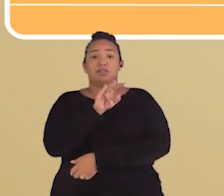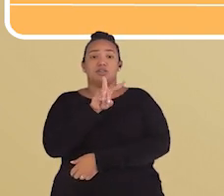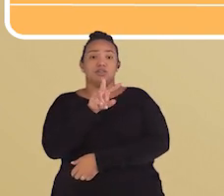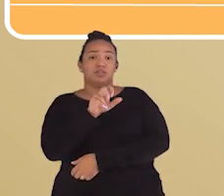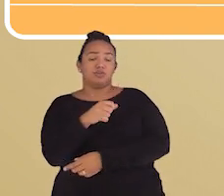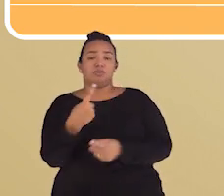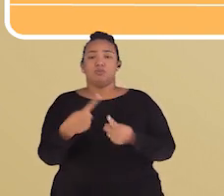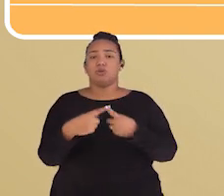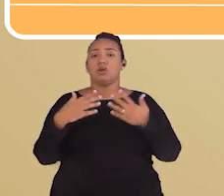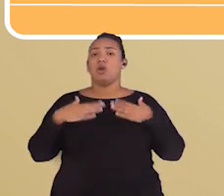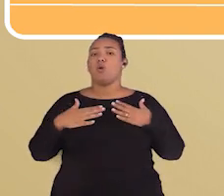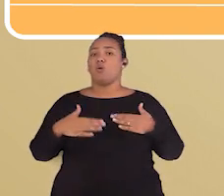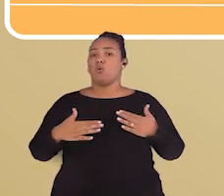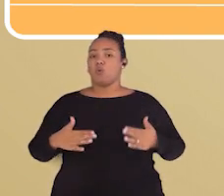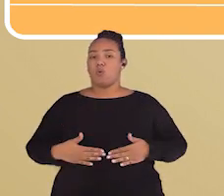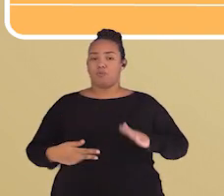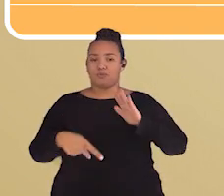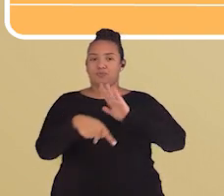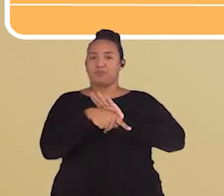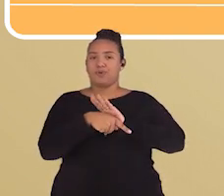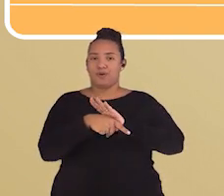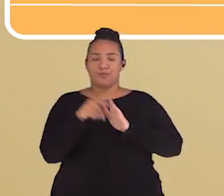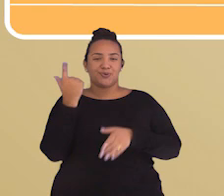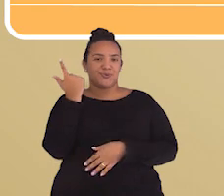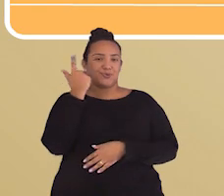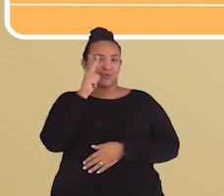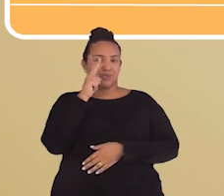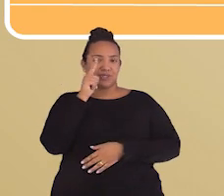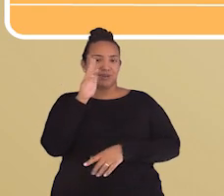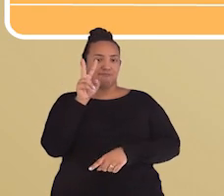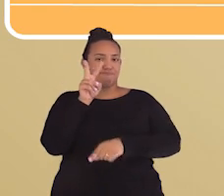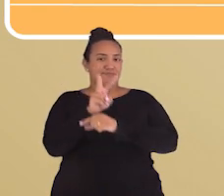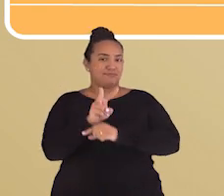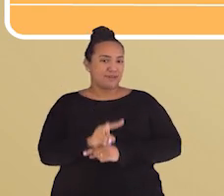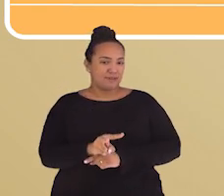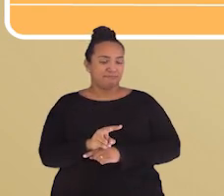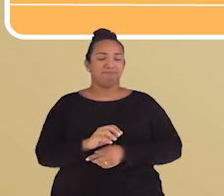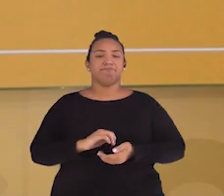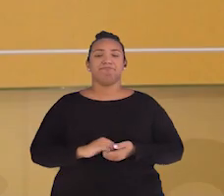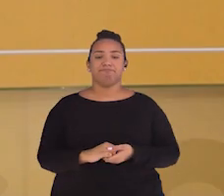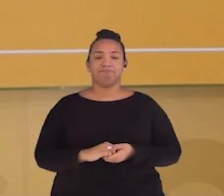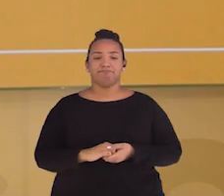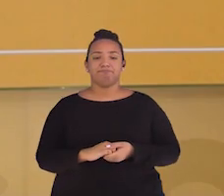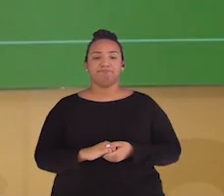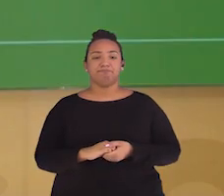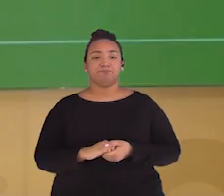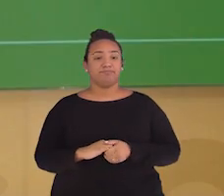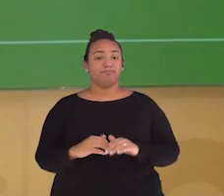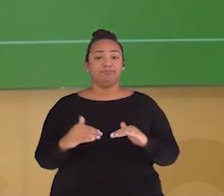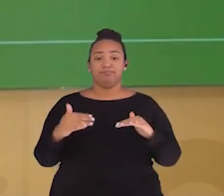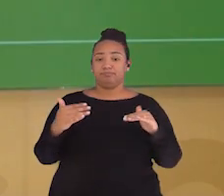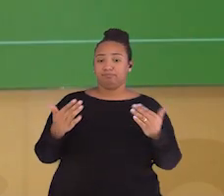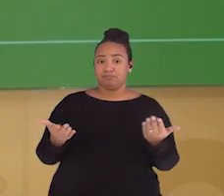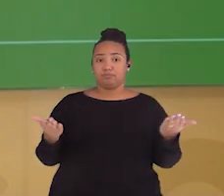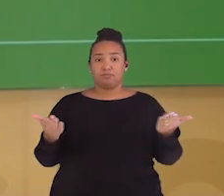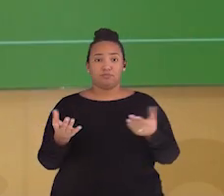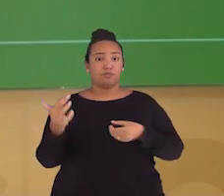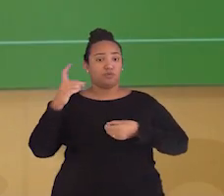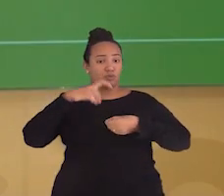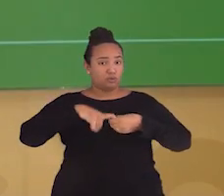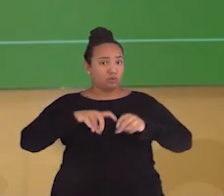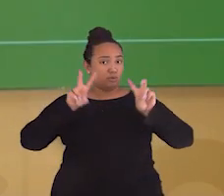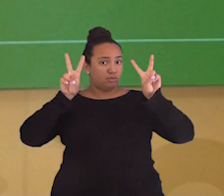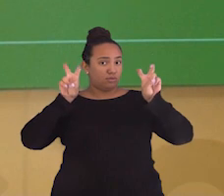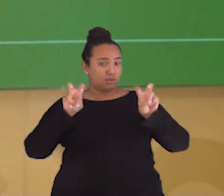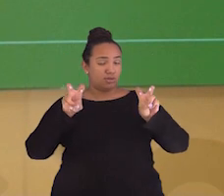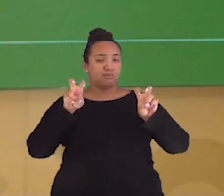corpo lida com a situação. Para que possa adquirir a própria imunidade. E aí, voltando àquela